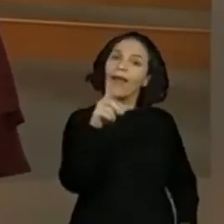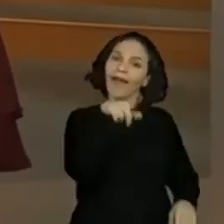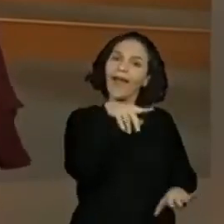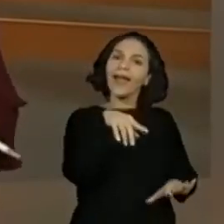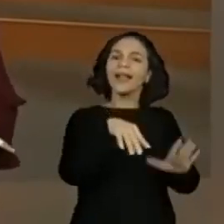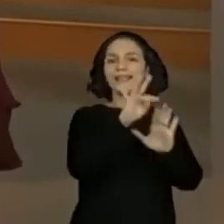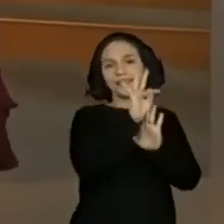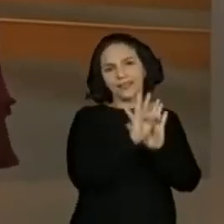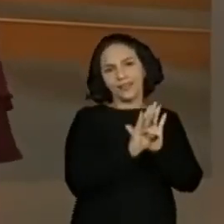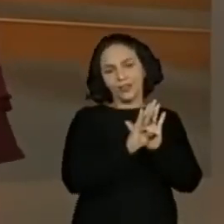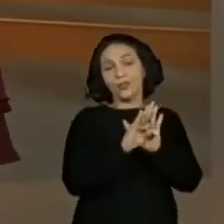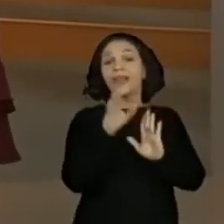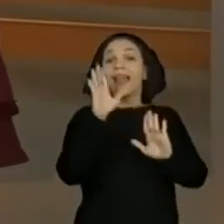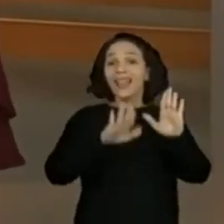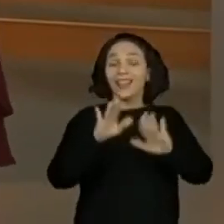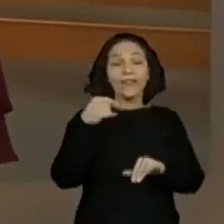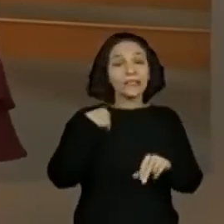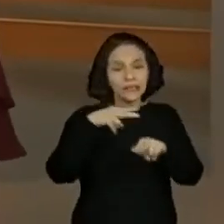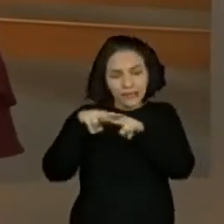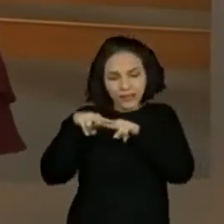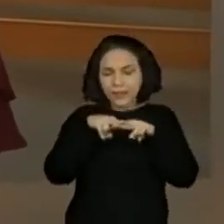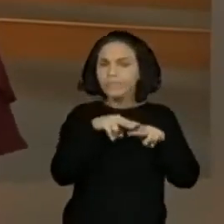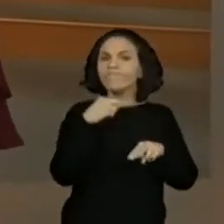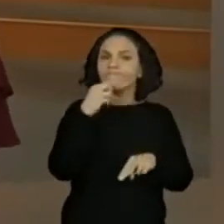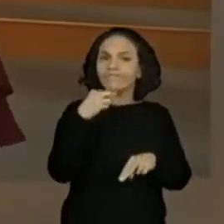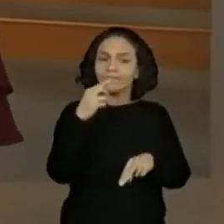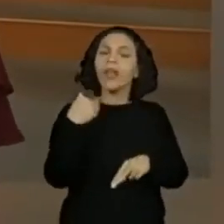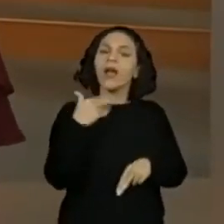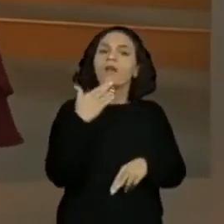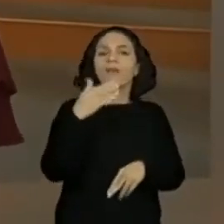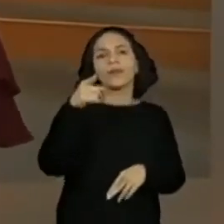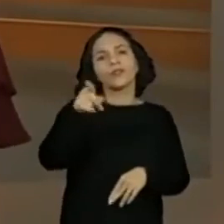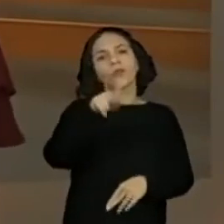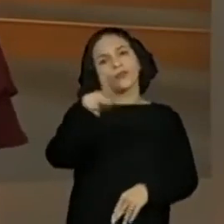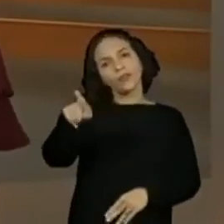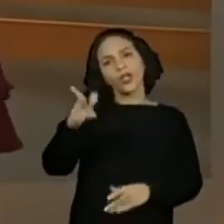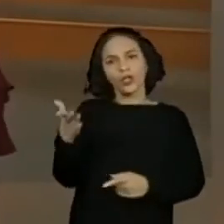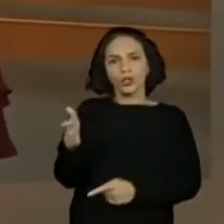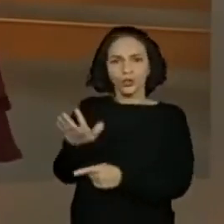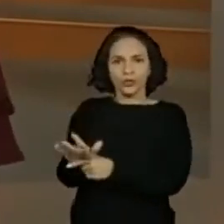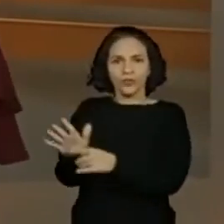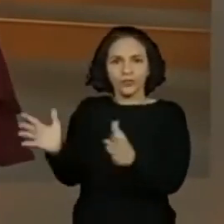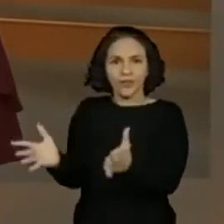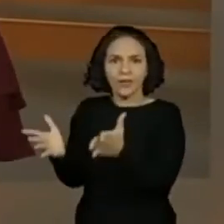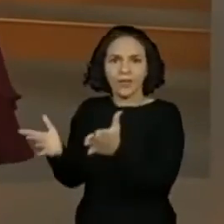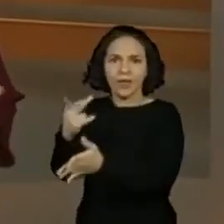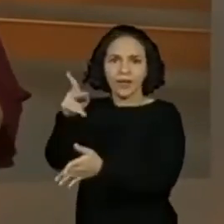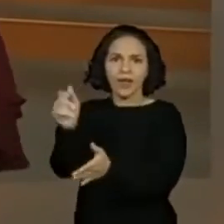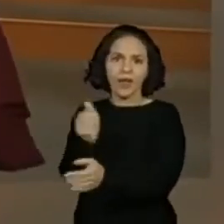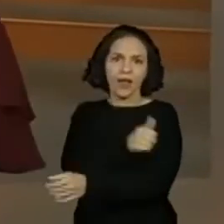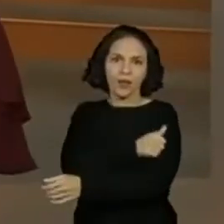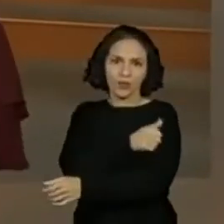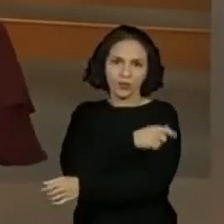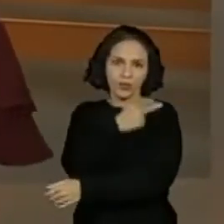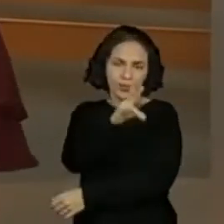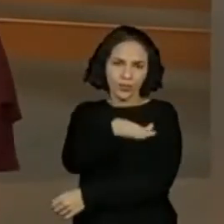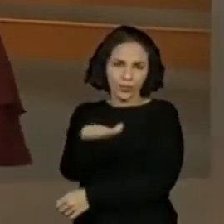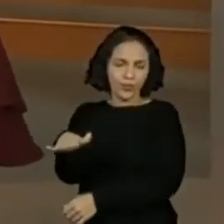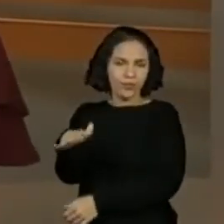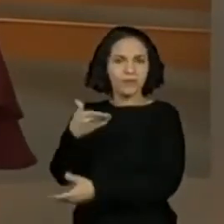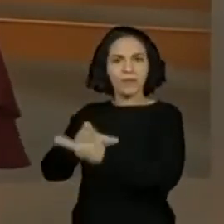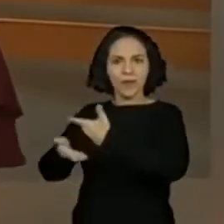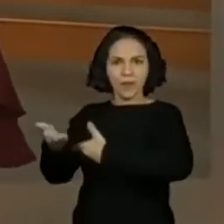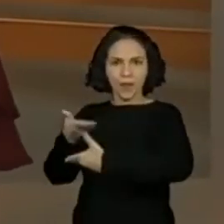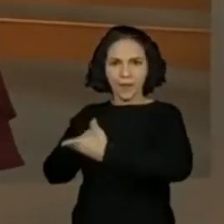ampliar esse trabalho, caso a gente não consiga chegar na revisão, que vocês façam com os alunos aí que estão participando,